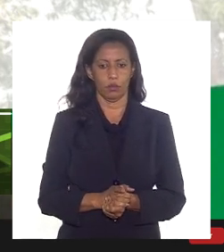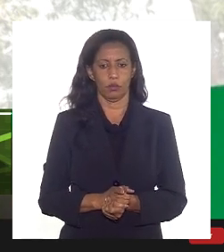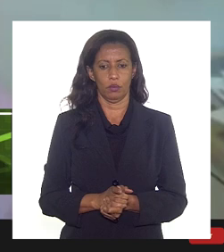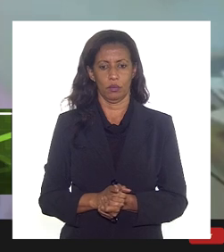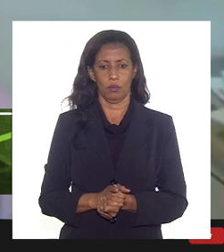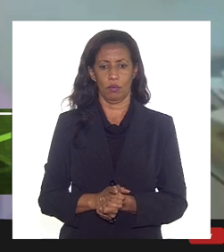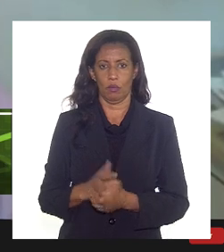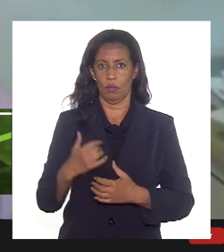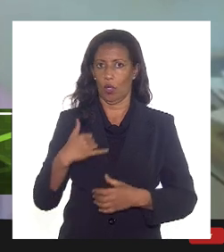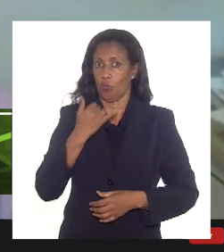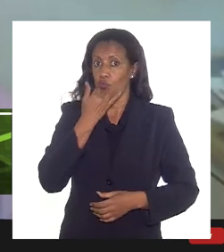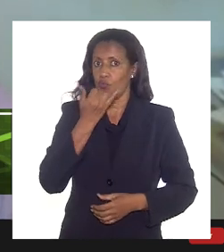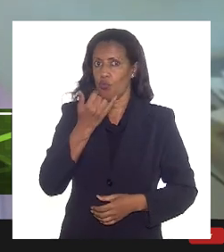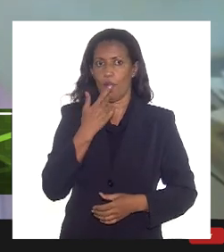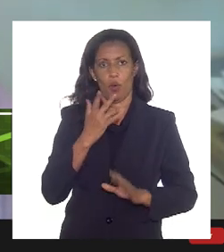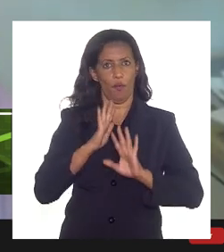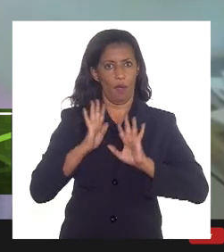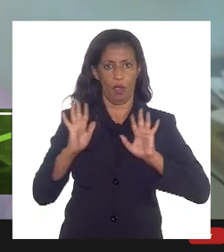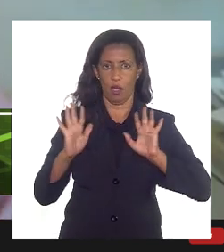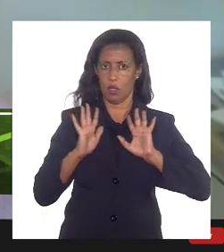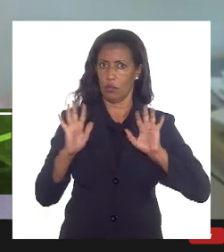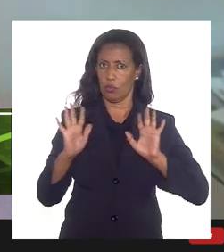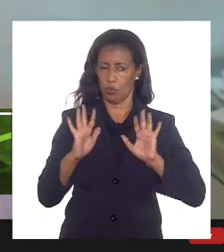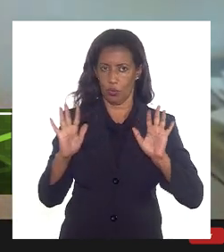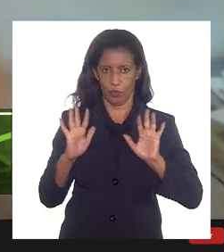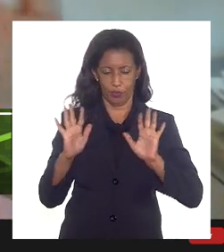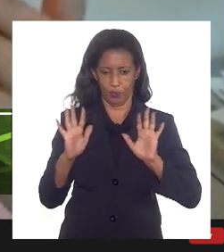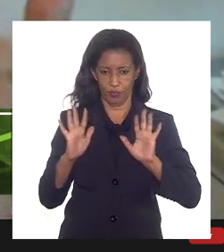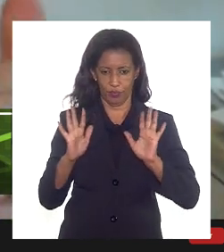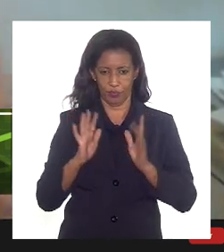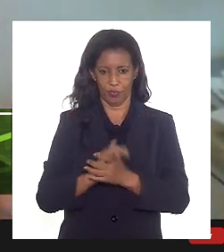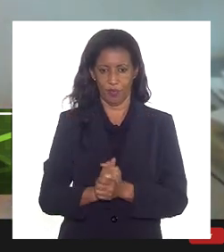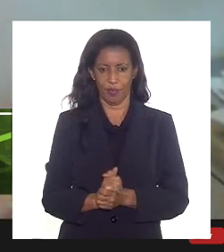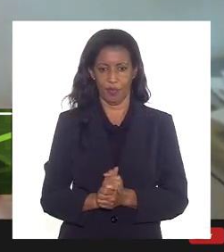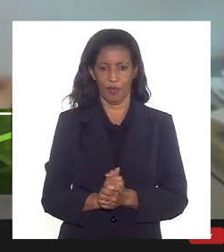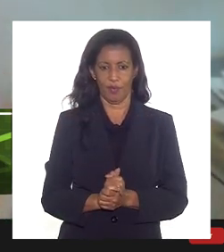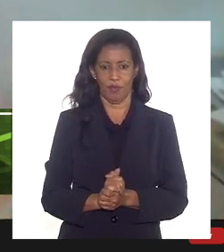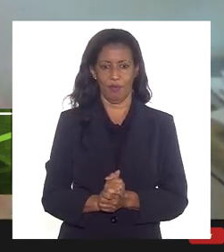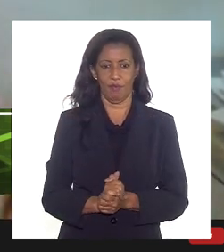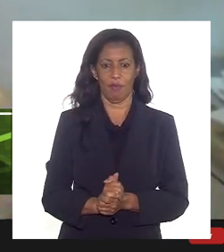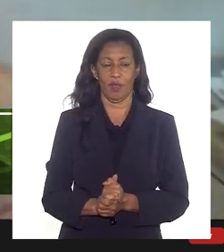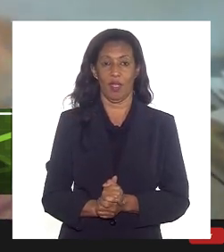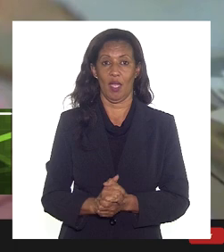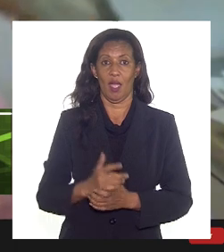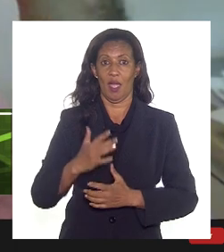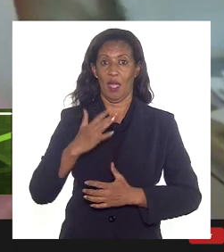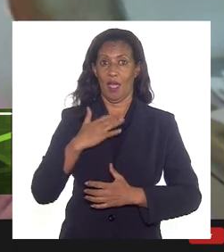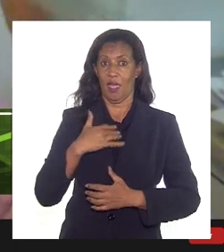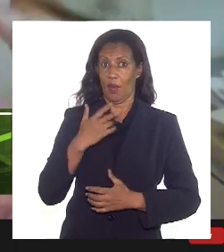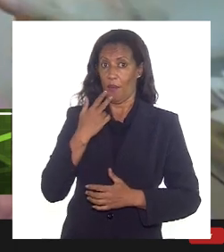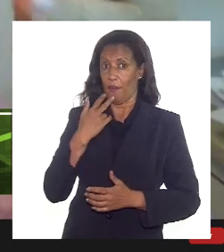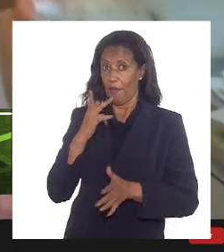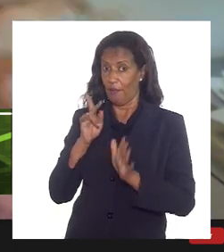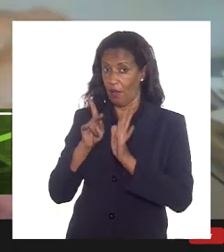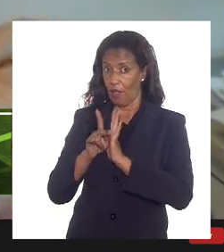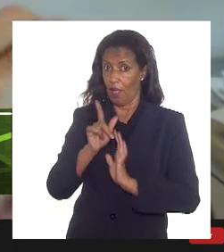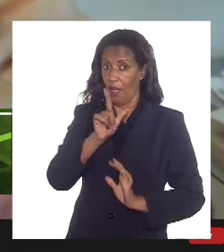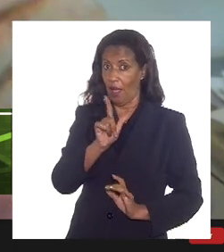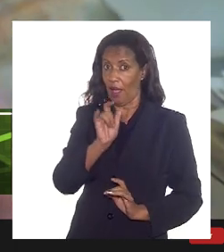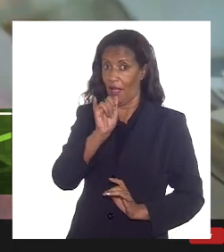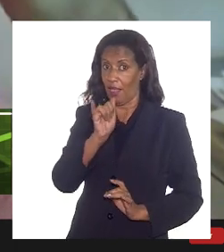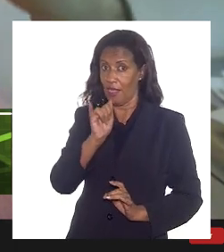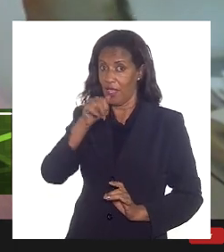Eu não falei isso, doutor Galil, eu plantei a dúvida se a alíquota não